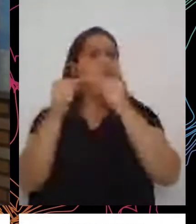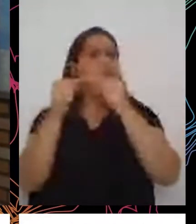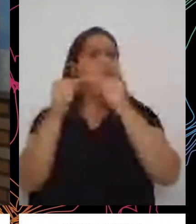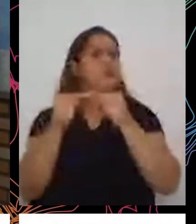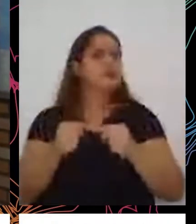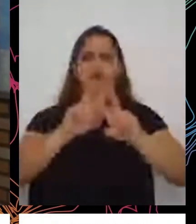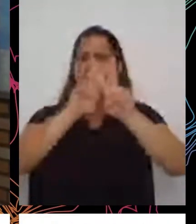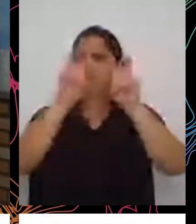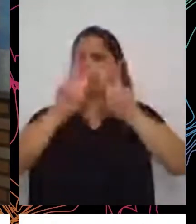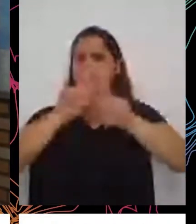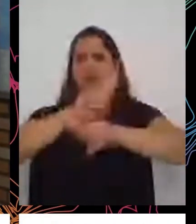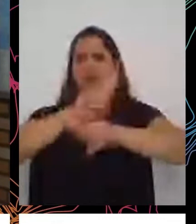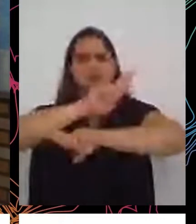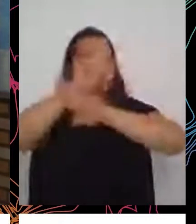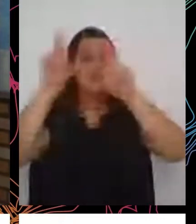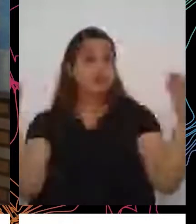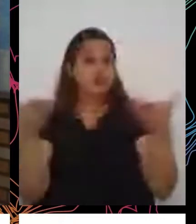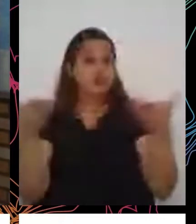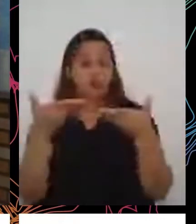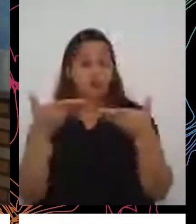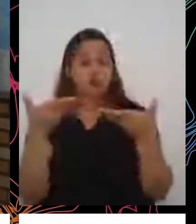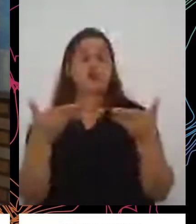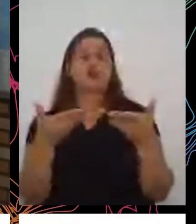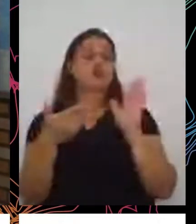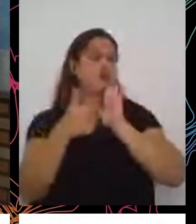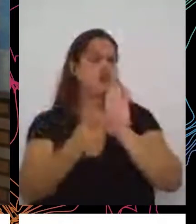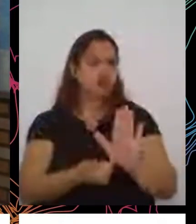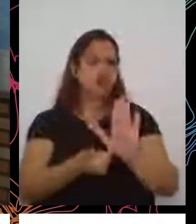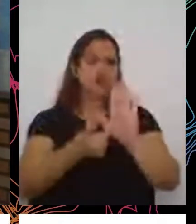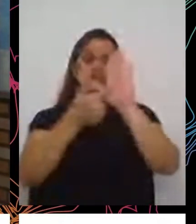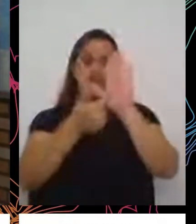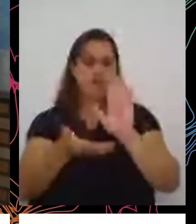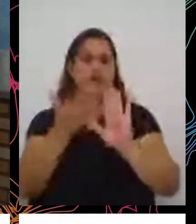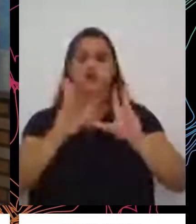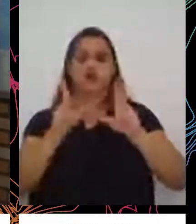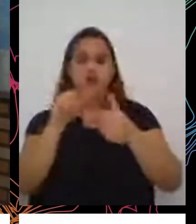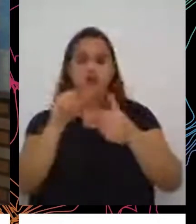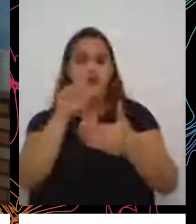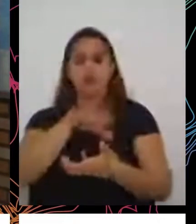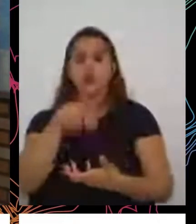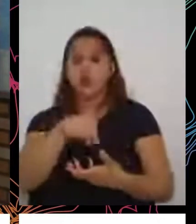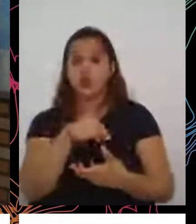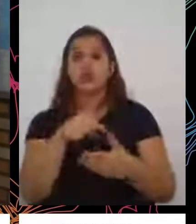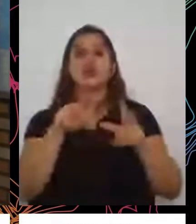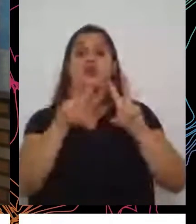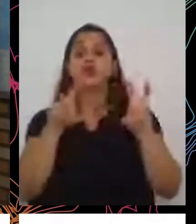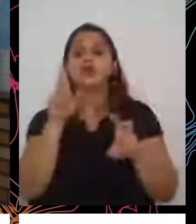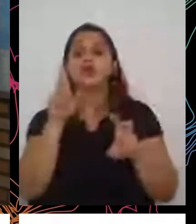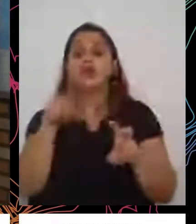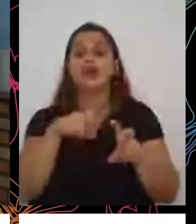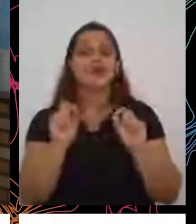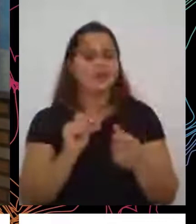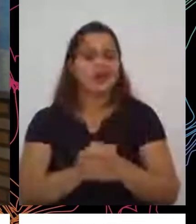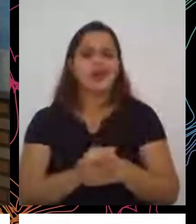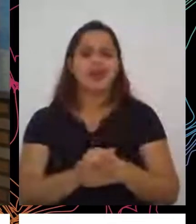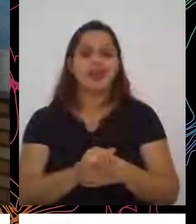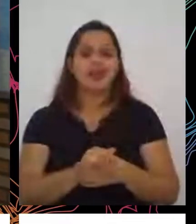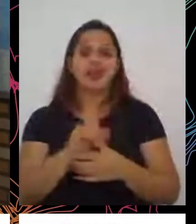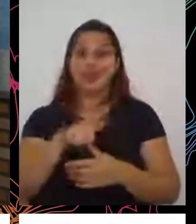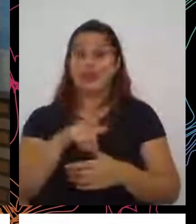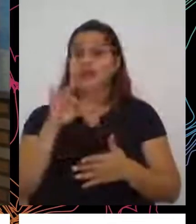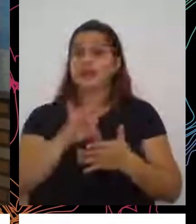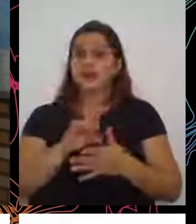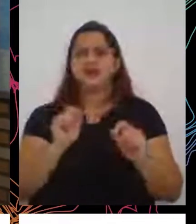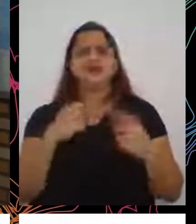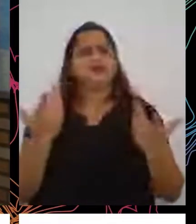que estão hoje sendo discutidos no mundo. E um dos temas é exatamente a questão de como vai ser o mundo